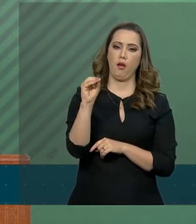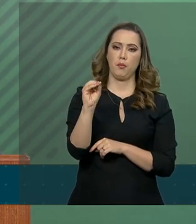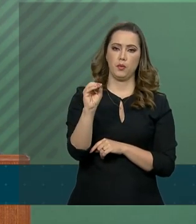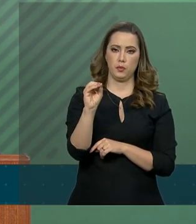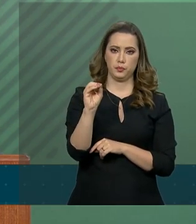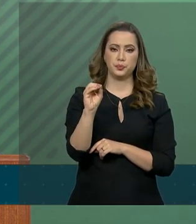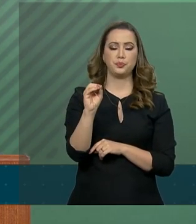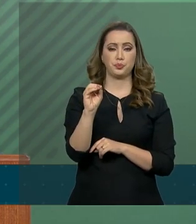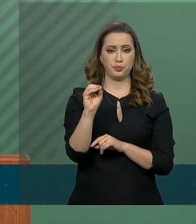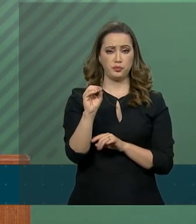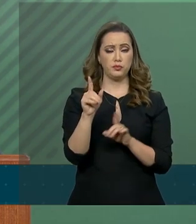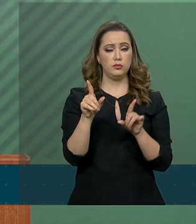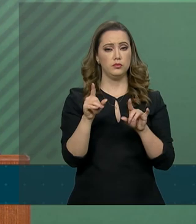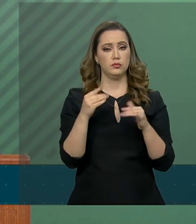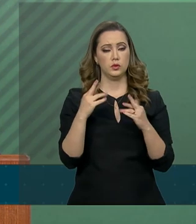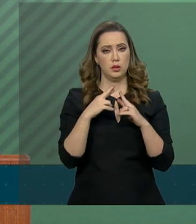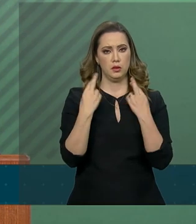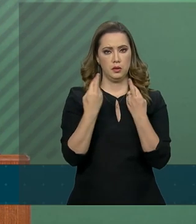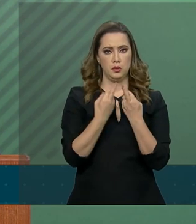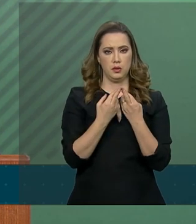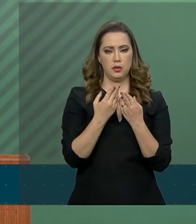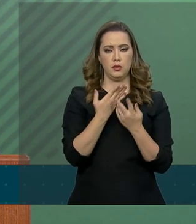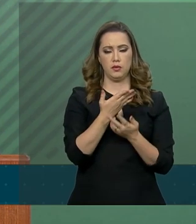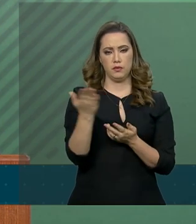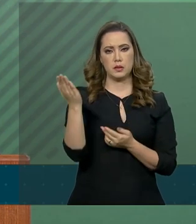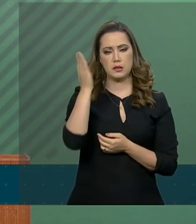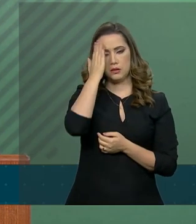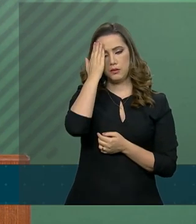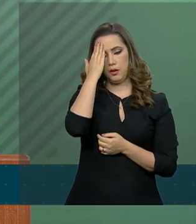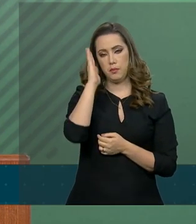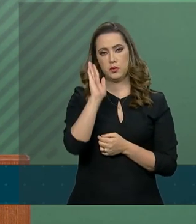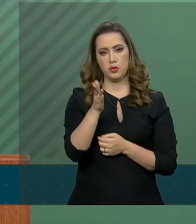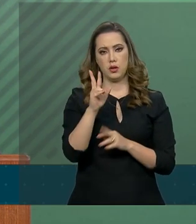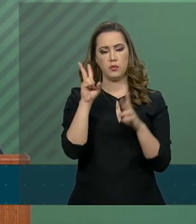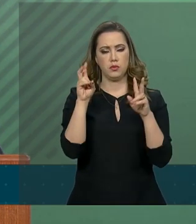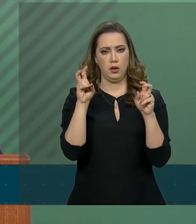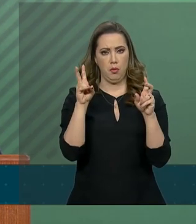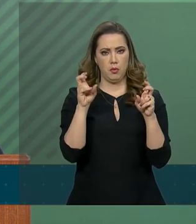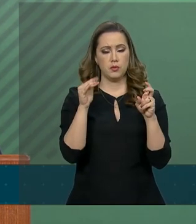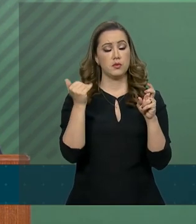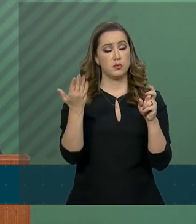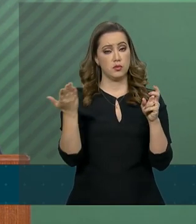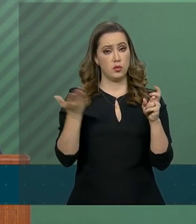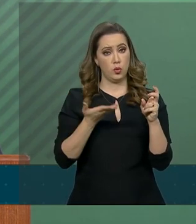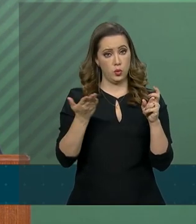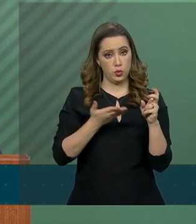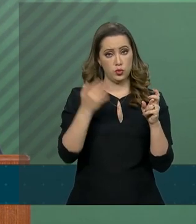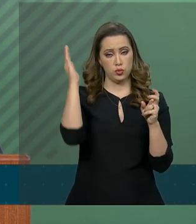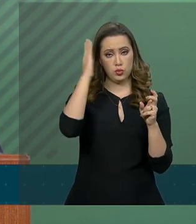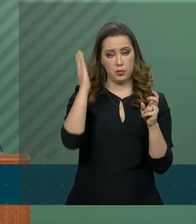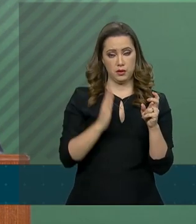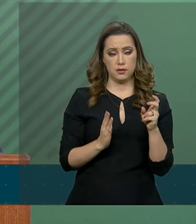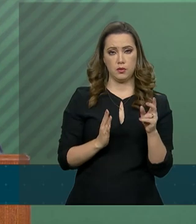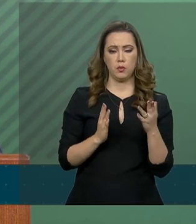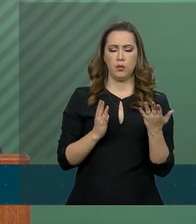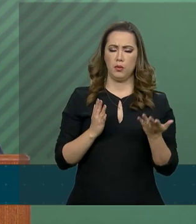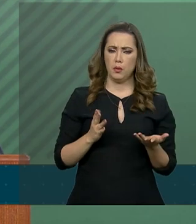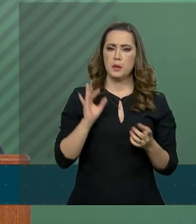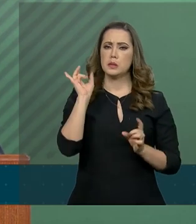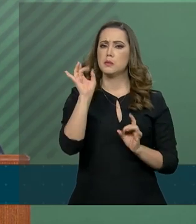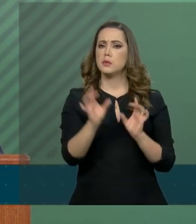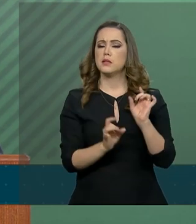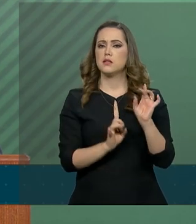do Rio Grande do Norte. A reunião, como vocês sabem, tratou dos temas atuais do país, em